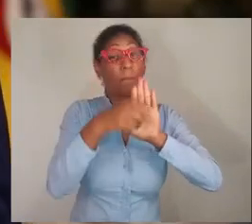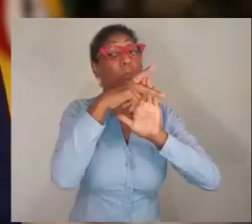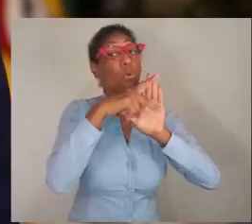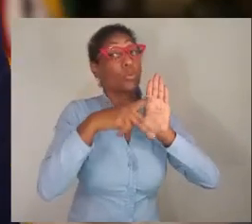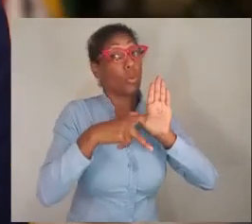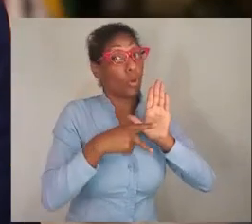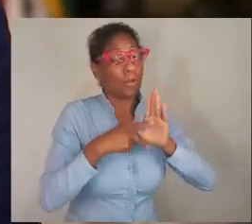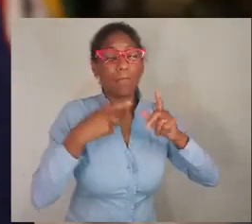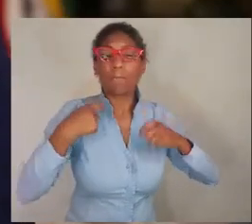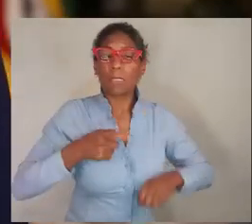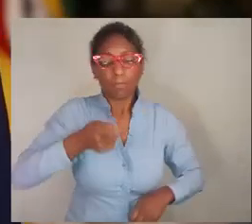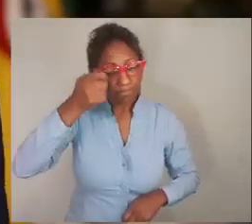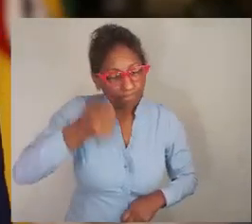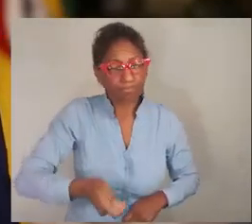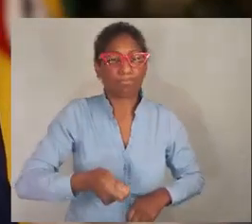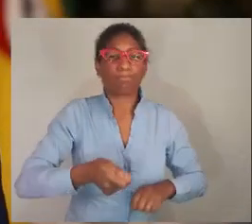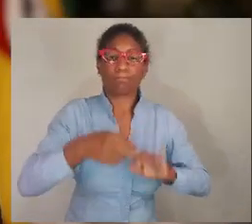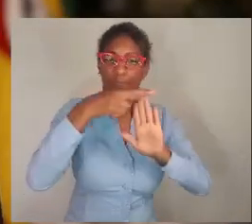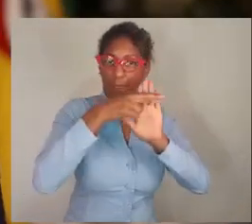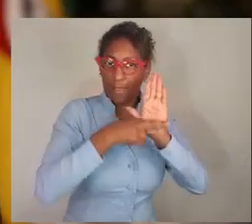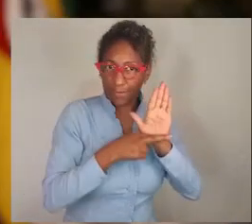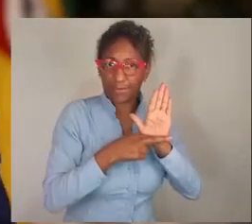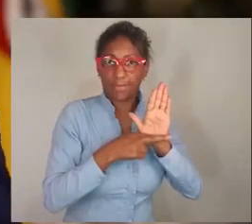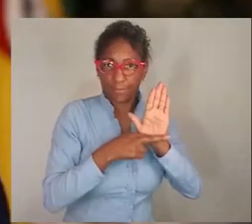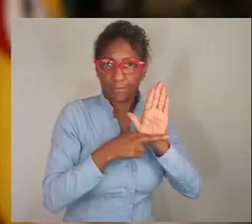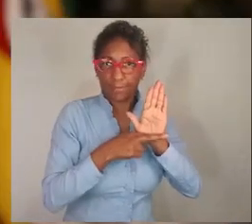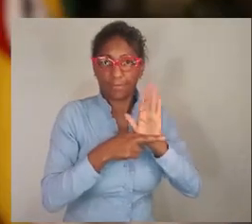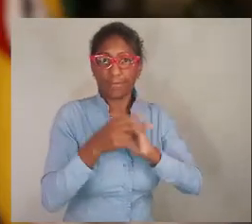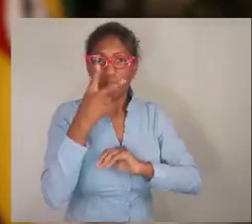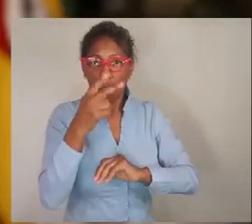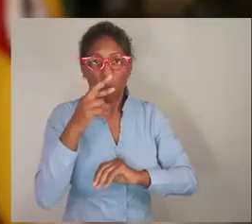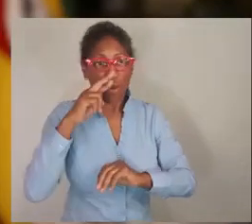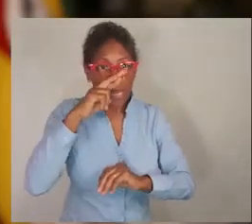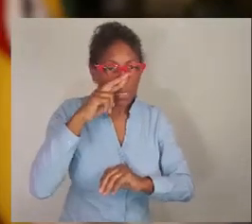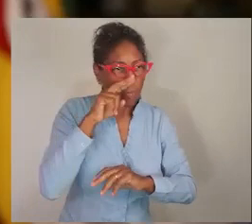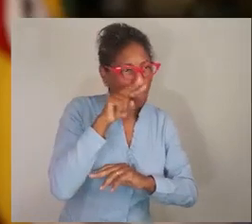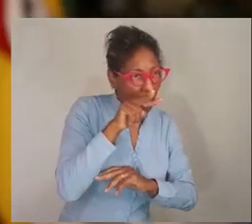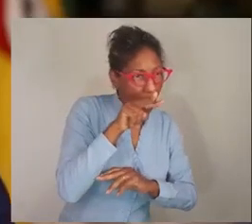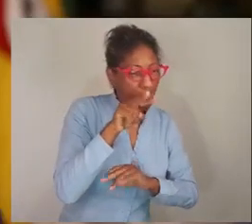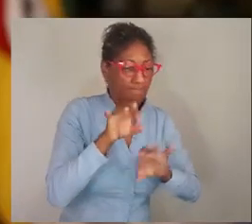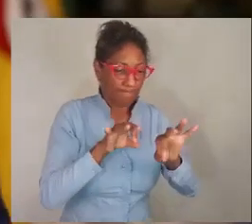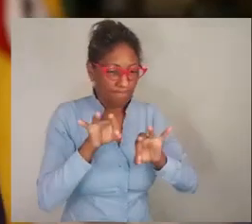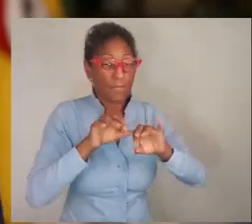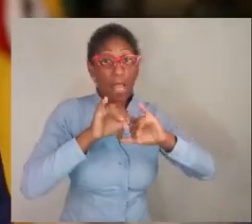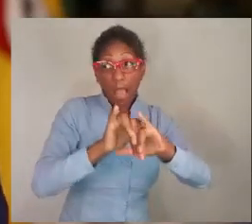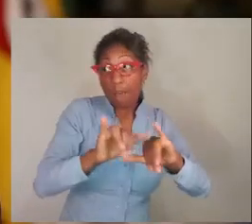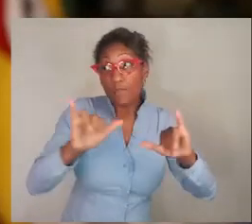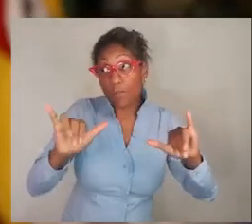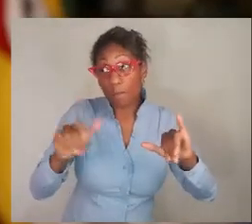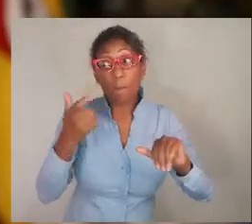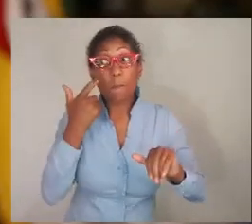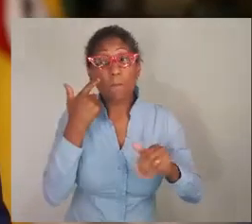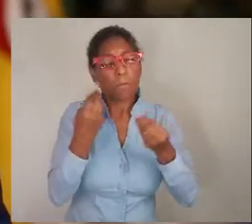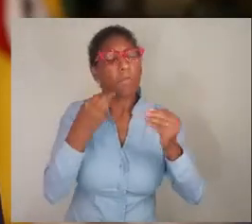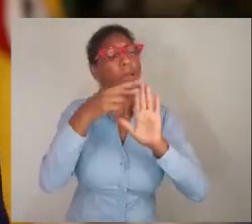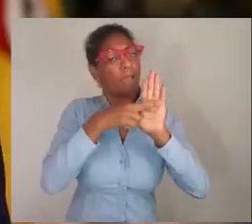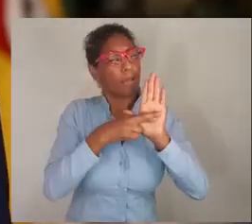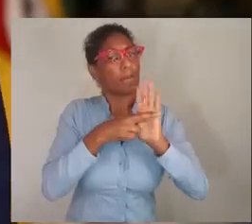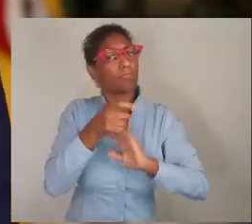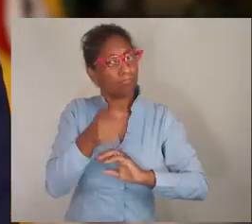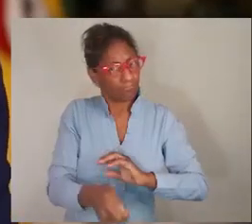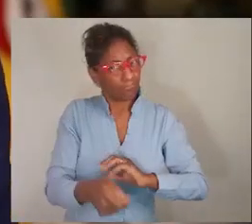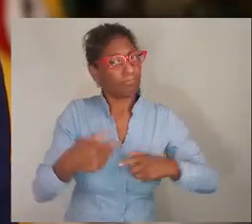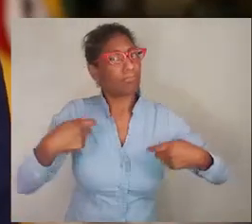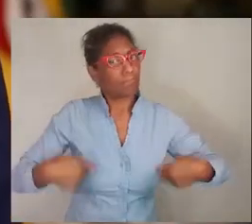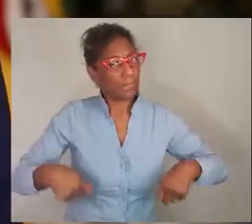apontamos os protocolos que devem ser proporcionais ao risco que se observa e compartilhamos a aplicação